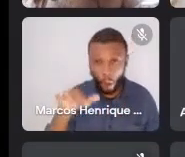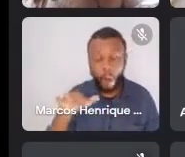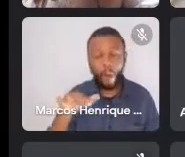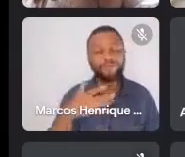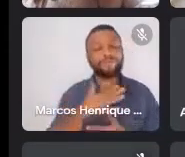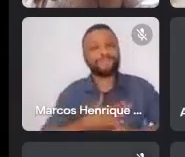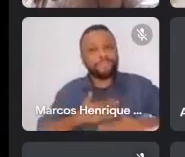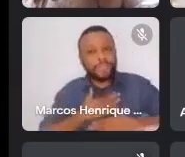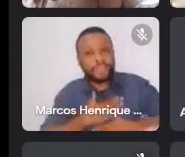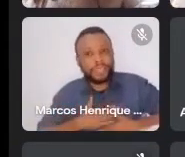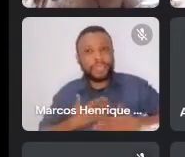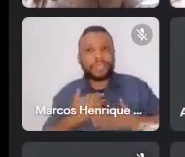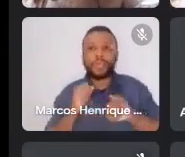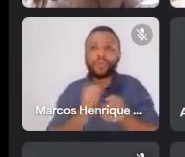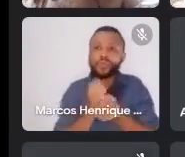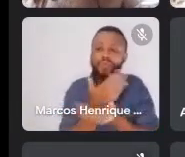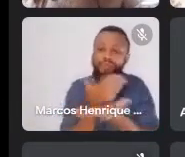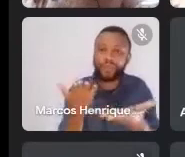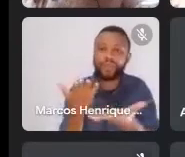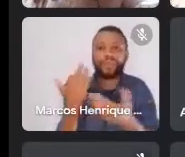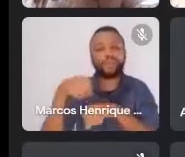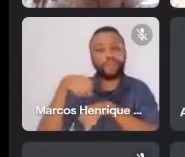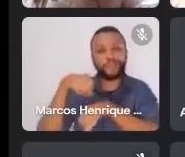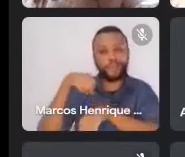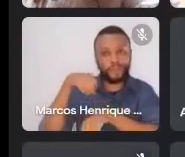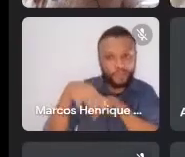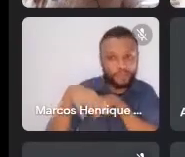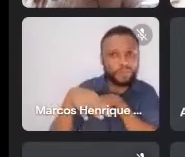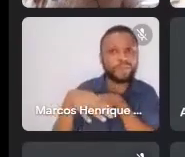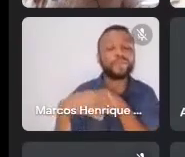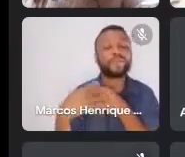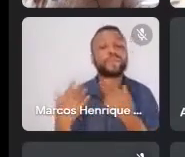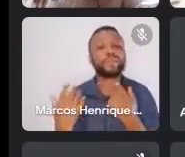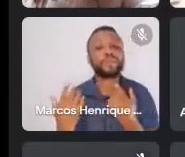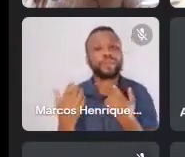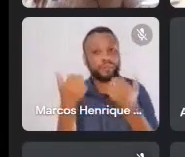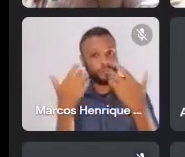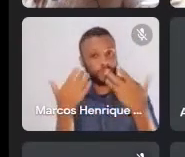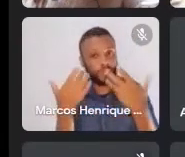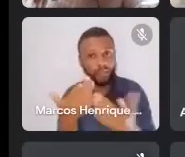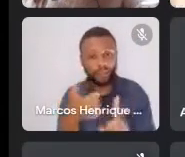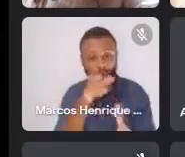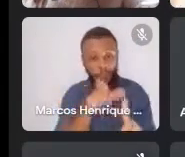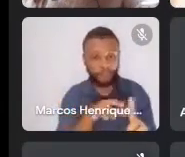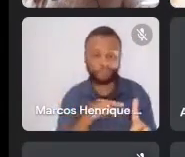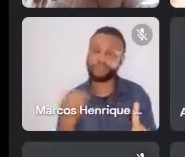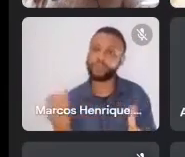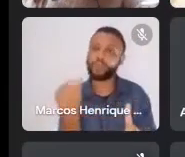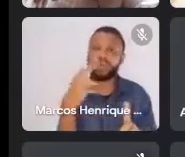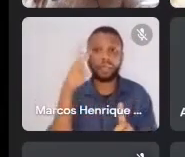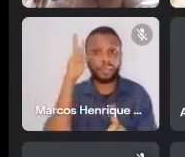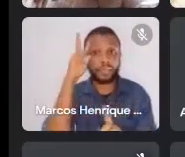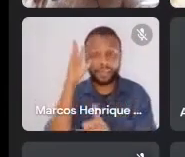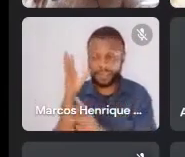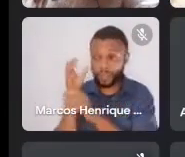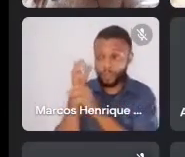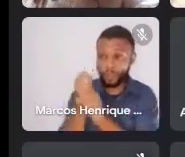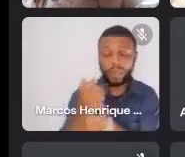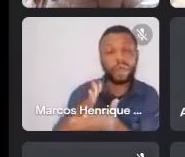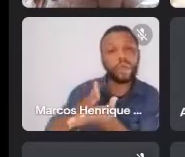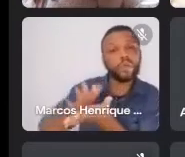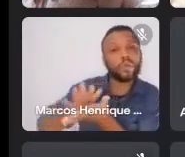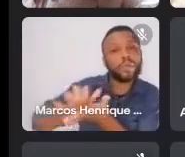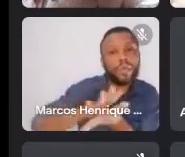poder estar mandando essa mensagem para você, dizer que você é um dos personagens muito importantes da história do samba, um dos pilares, né?